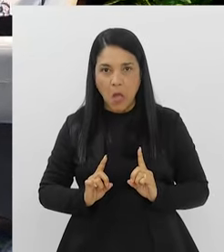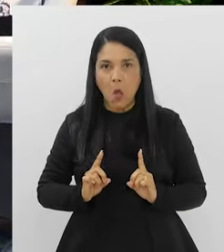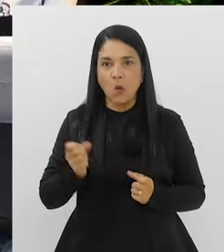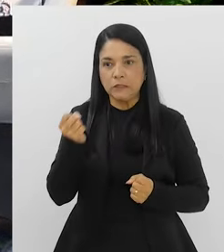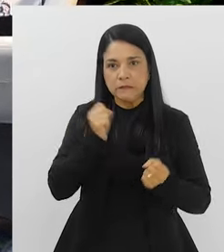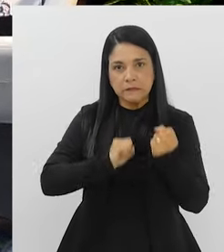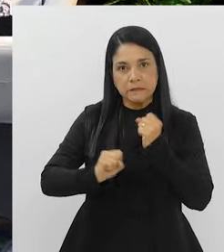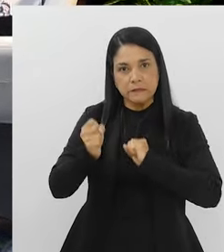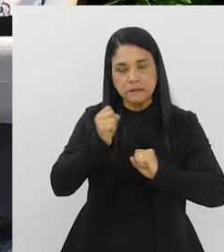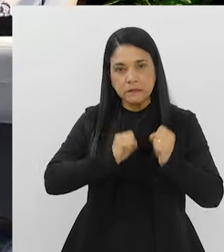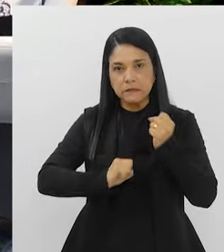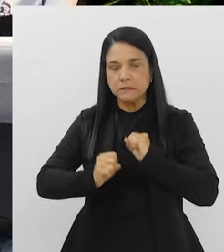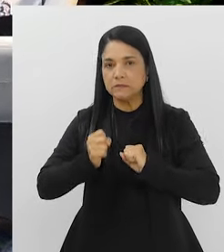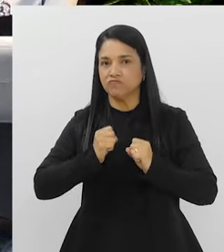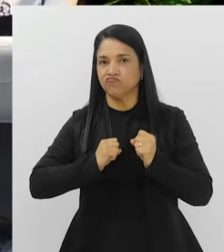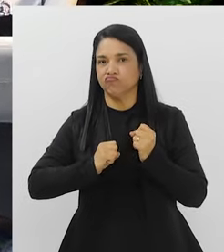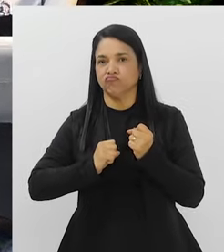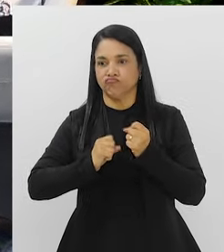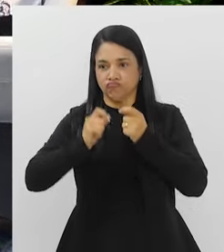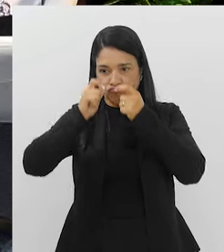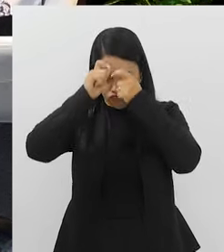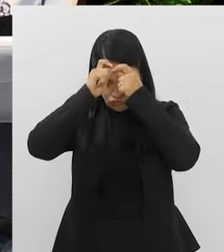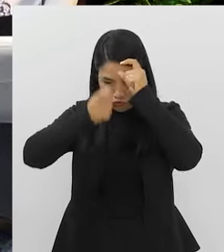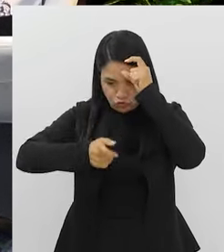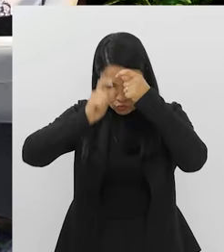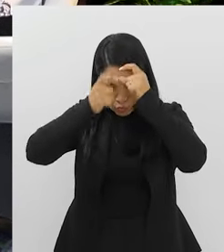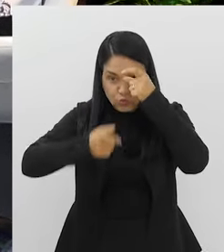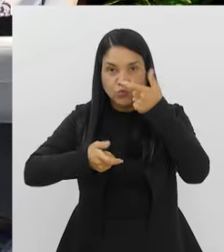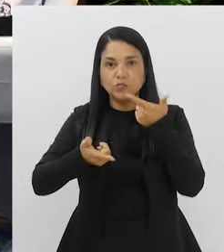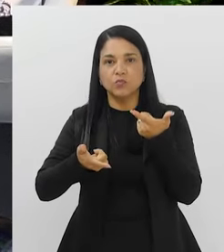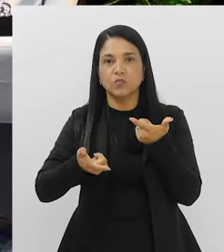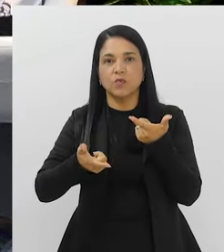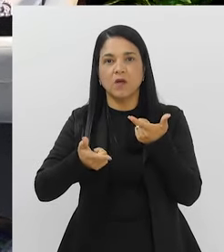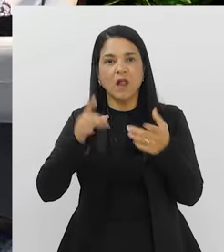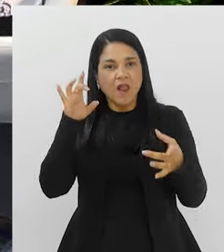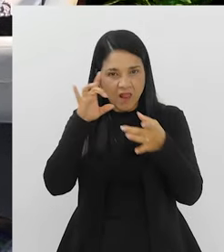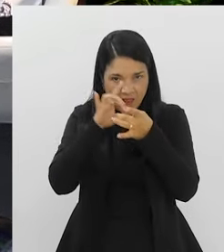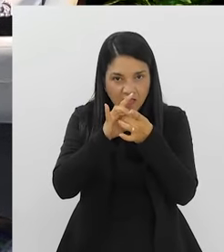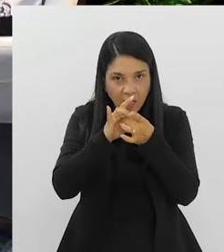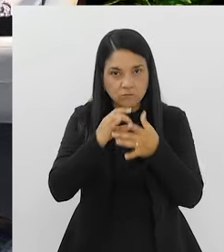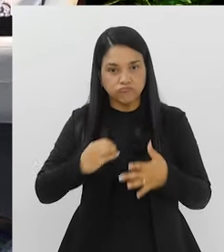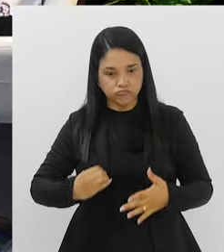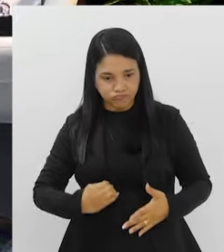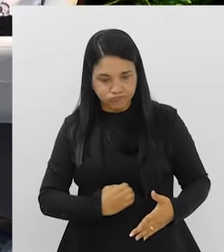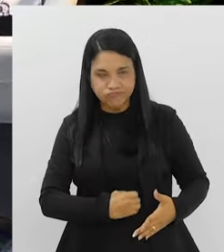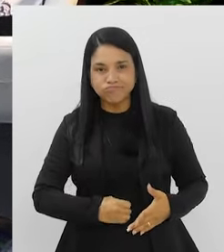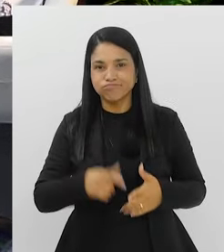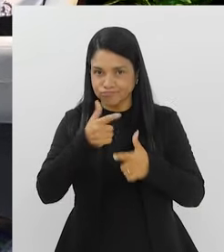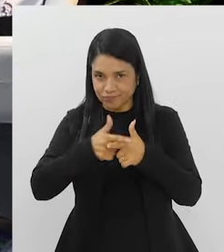pessoas com distúrbios de humor. Grande parte disso ligado ao intestino? Grande parte disso.